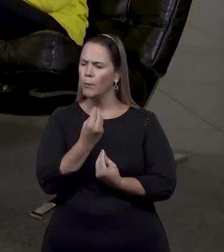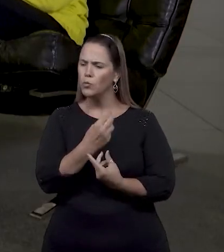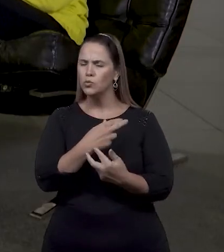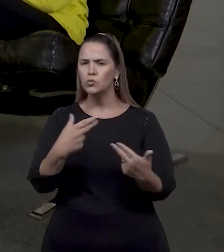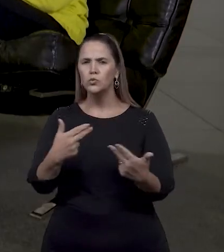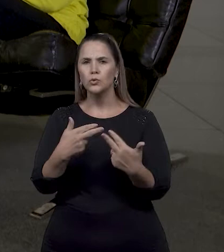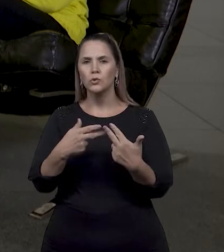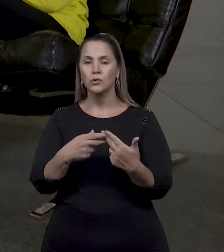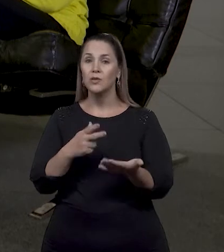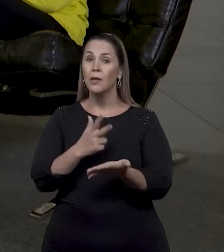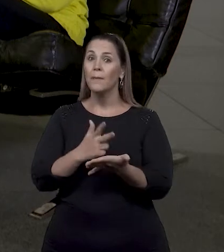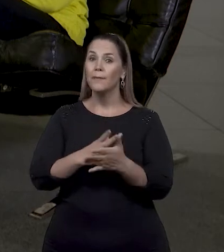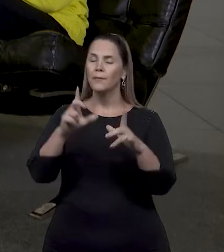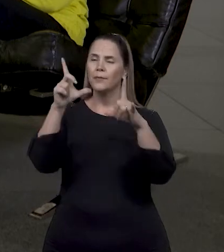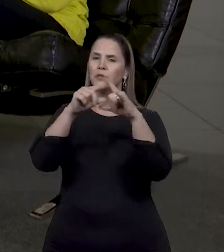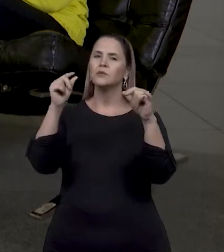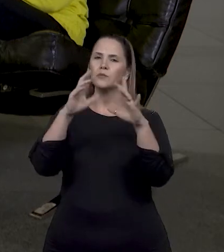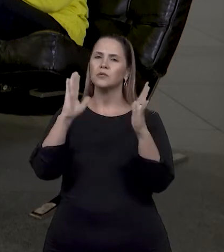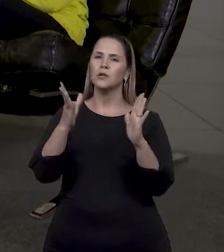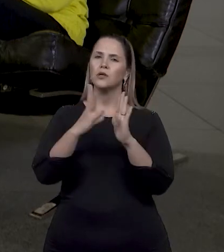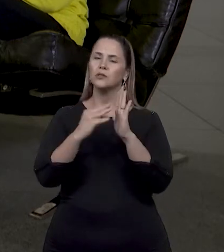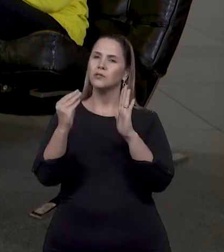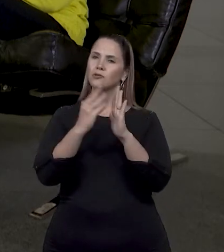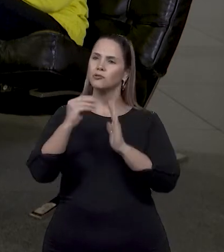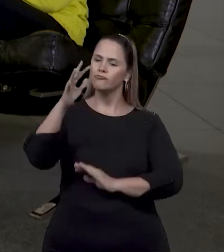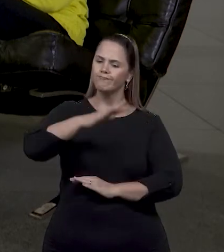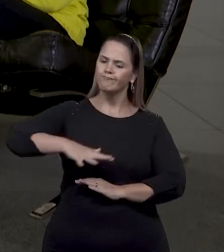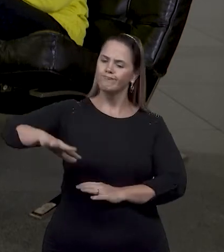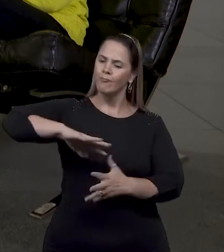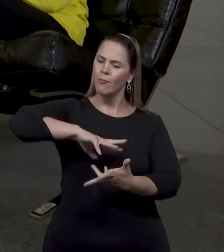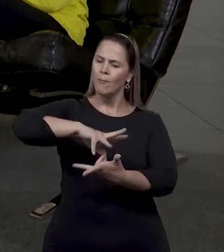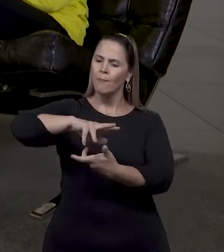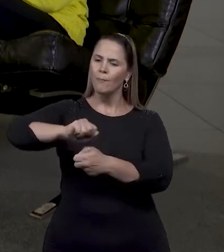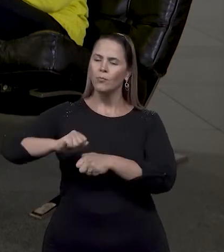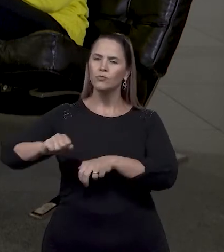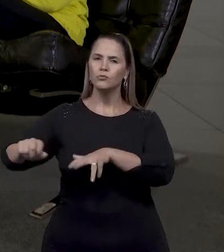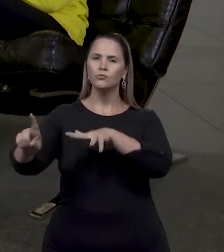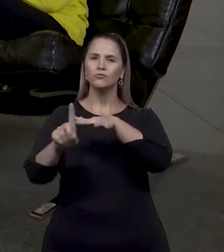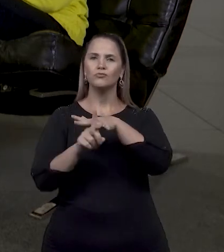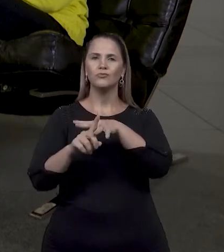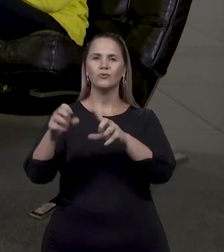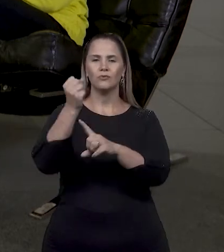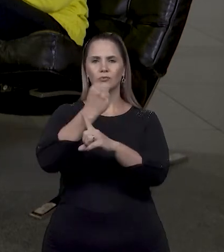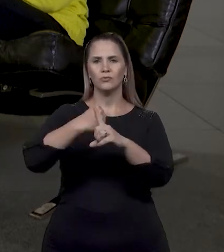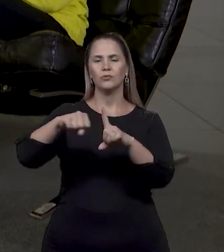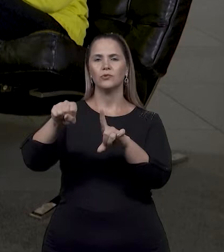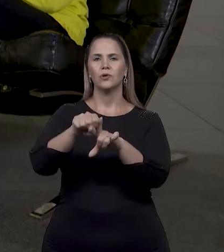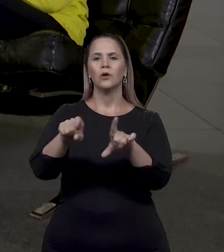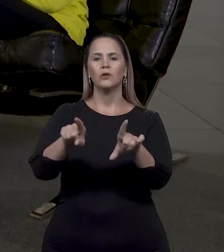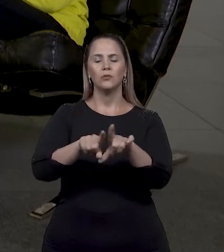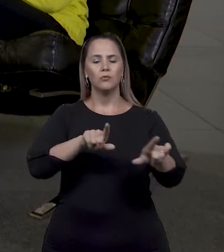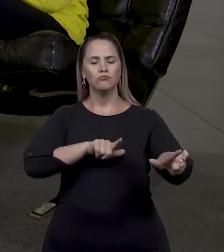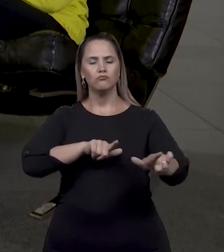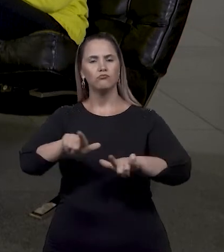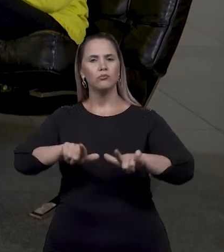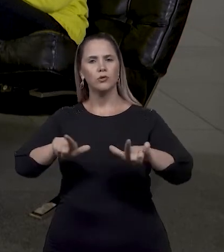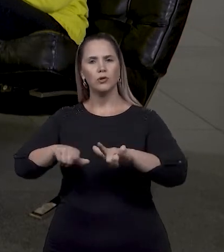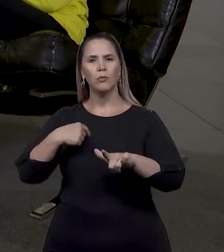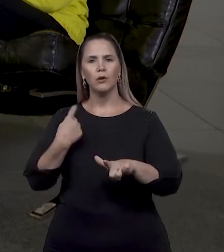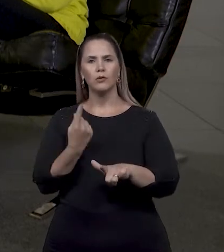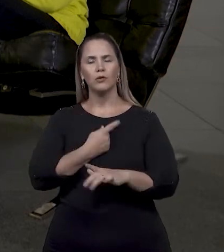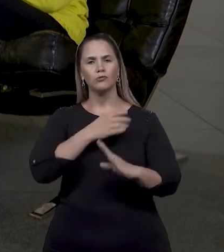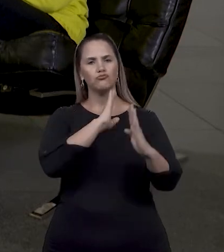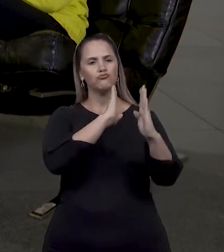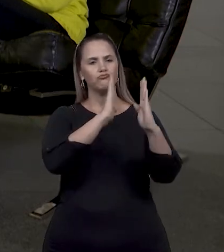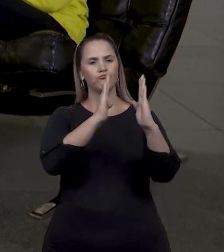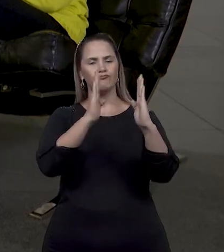mesmo Brasília sendo exemplo mundial em inclusão social, pelo trabalho da